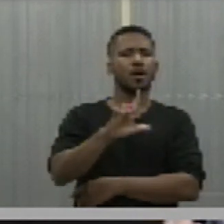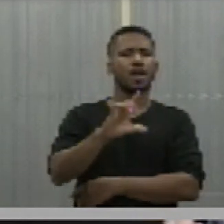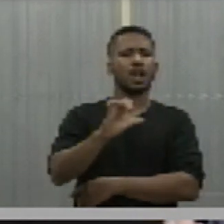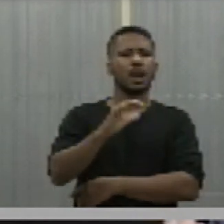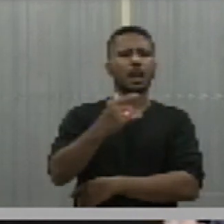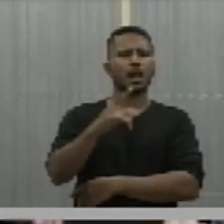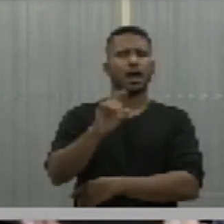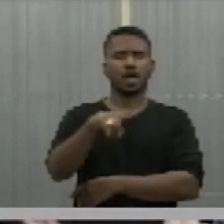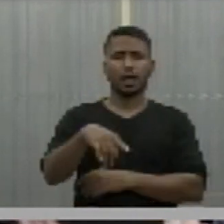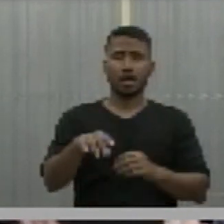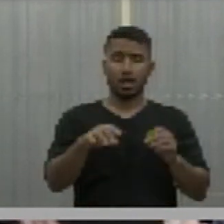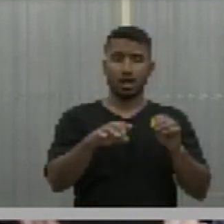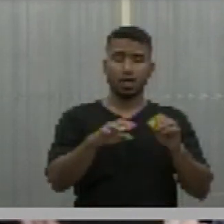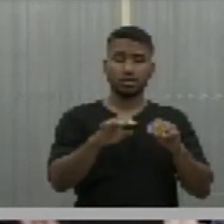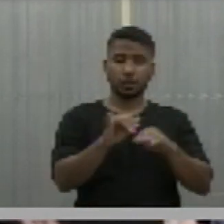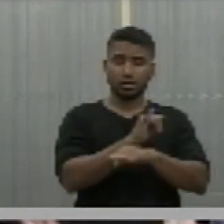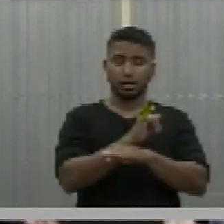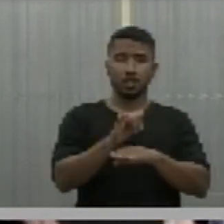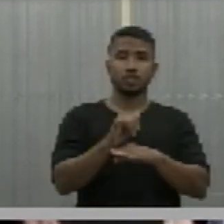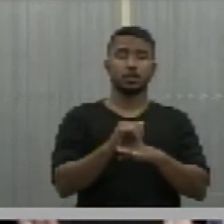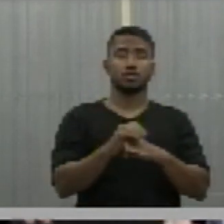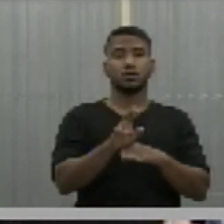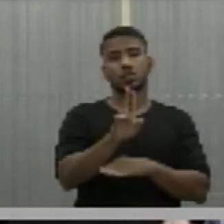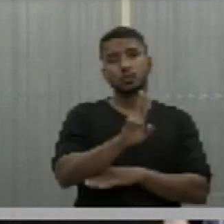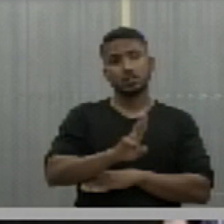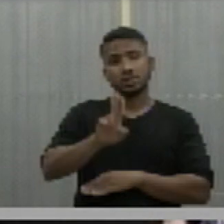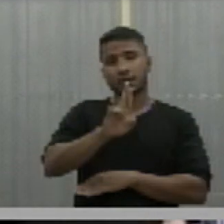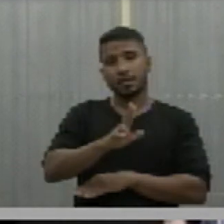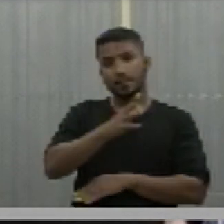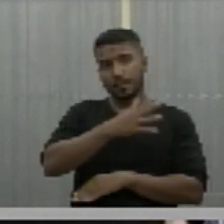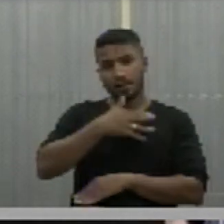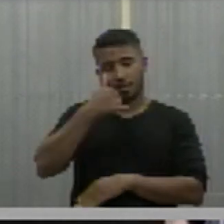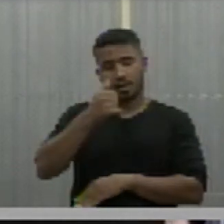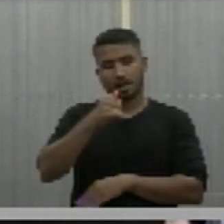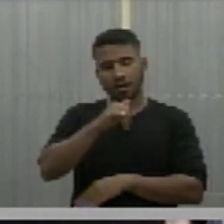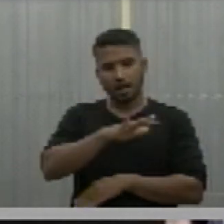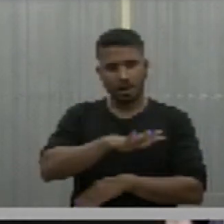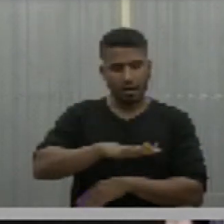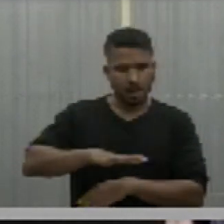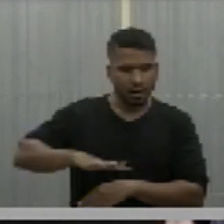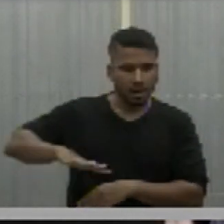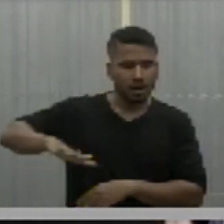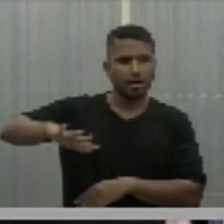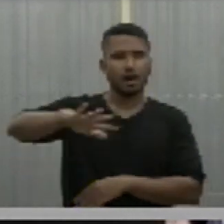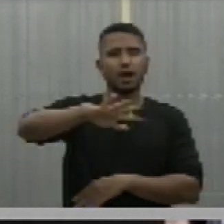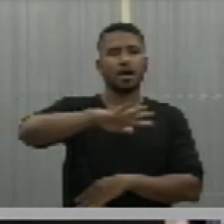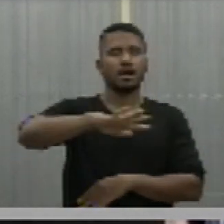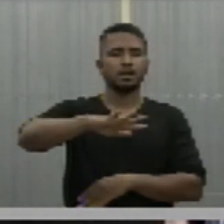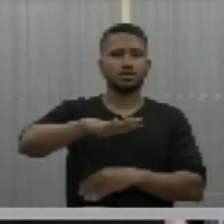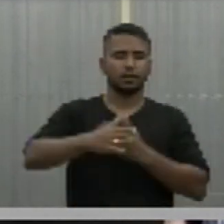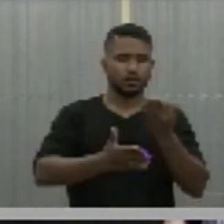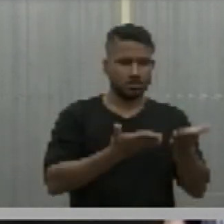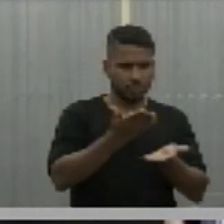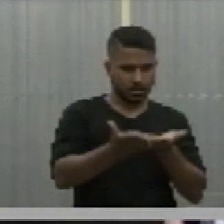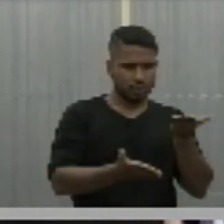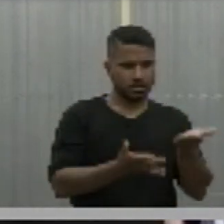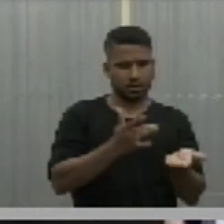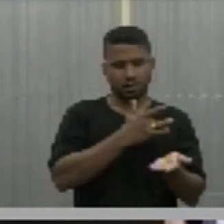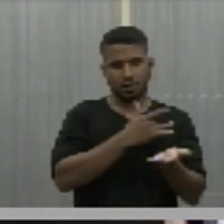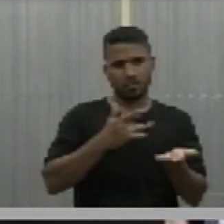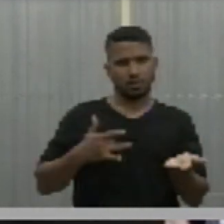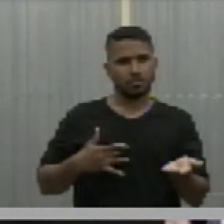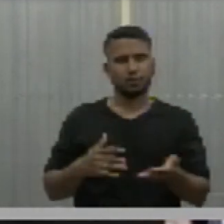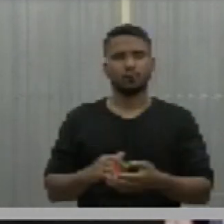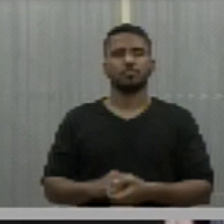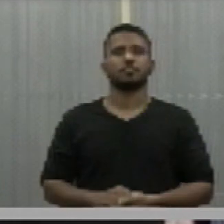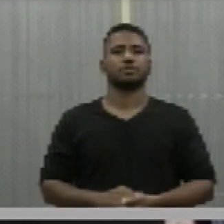gestão utilizado para melhorar o ambiente de serviço de atendimento à saúde, especialmente a média e